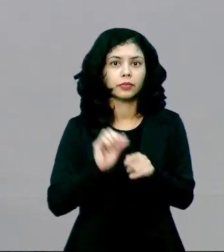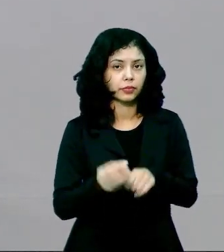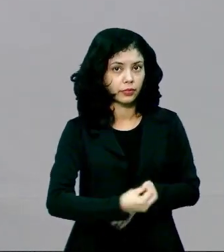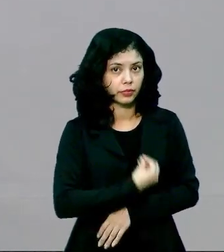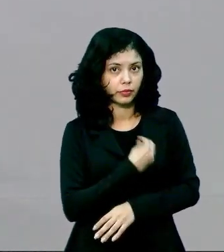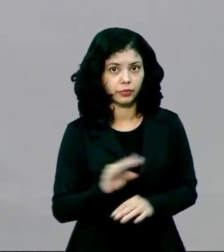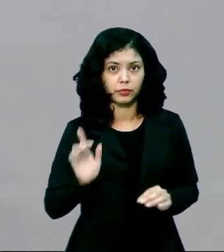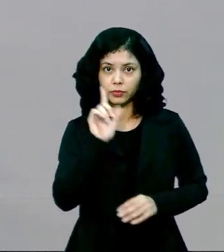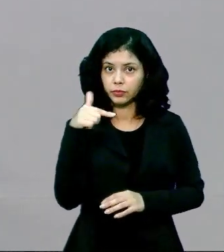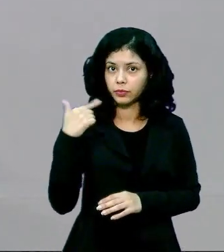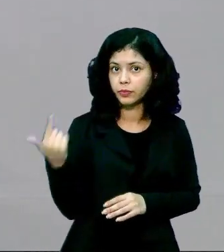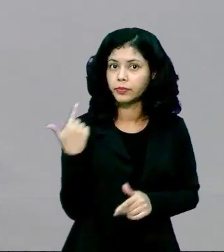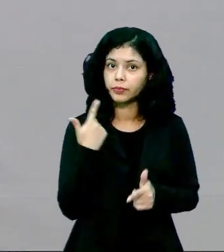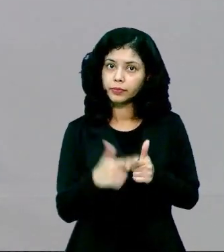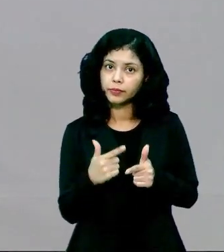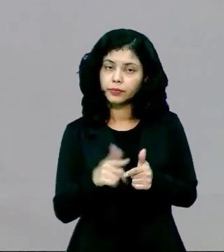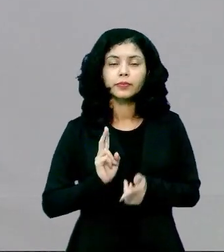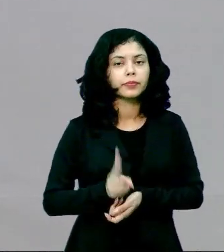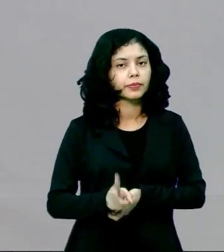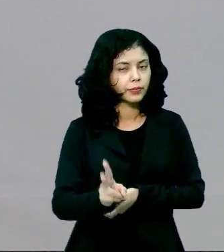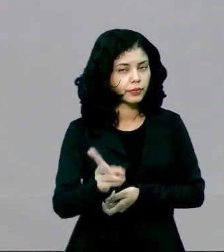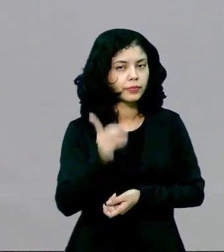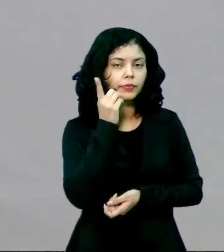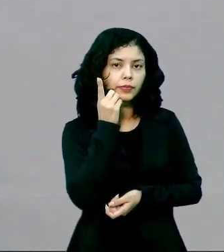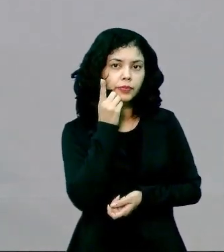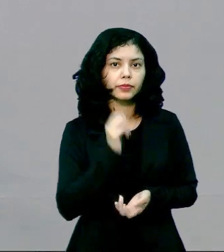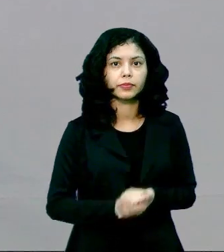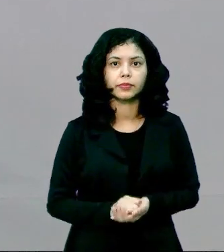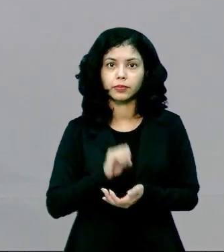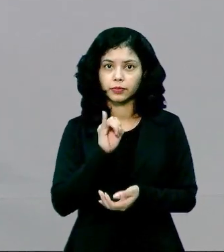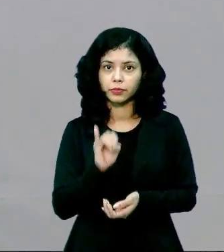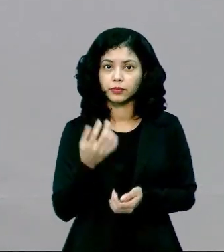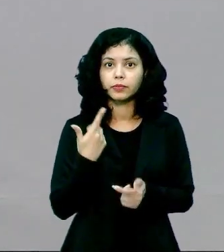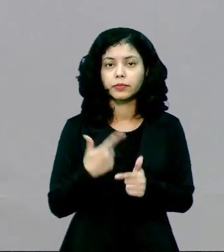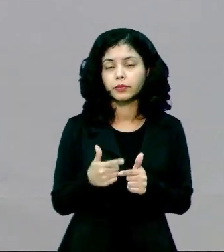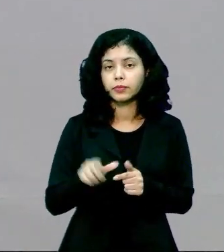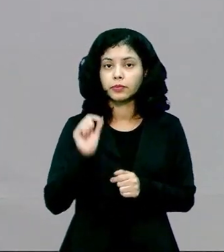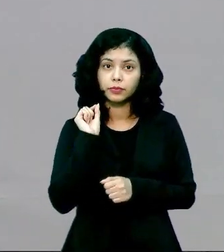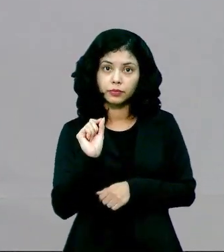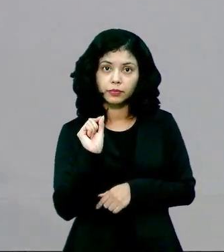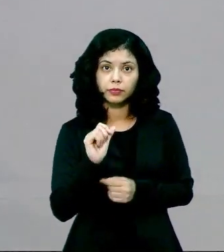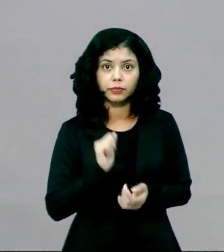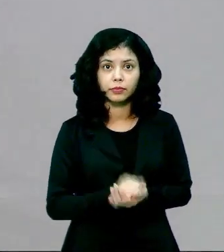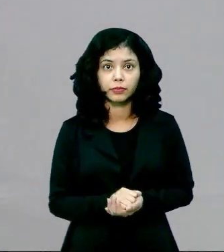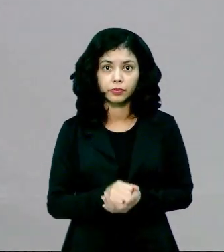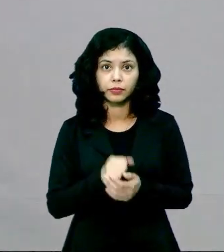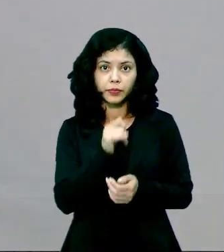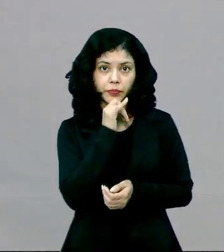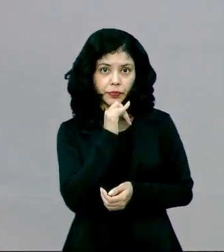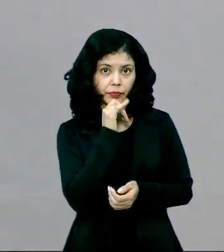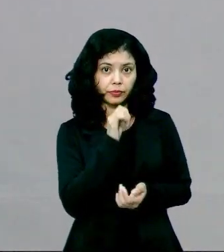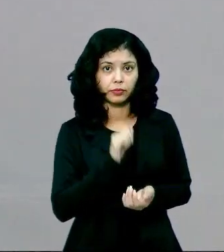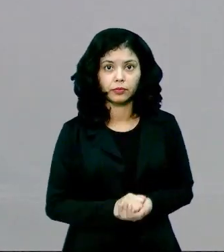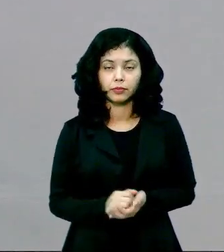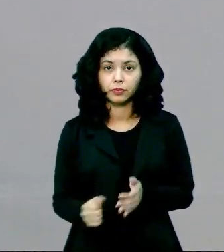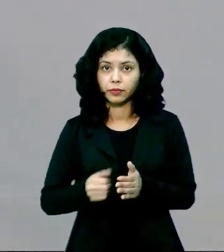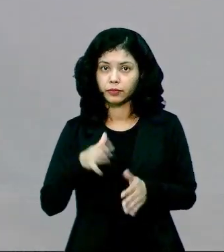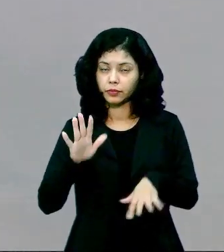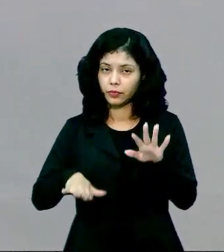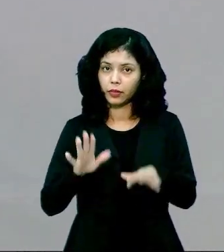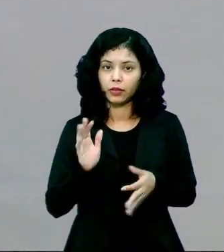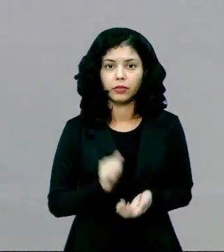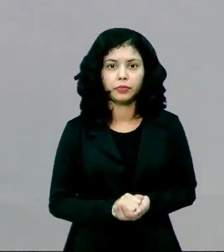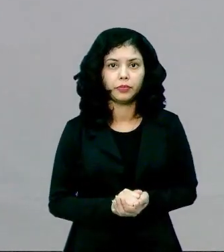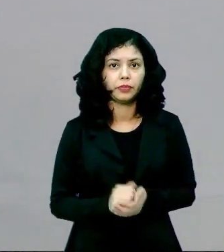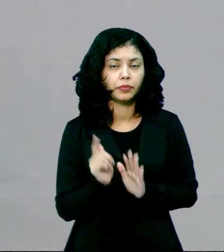faz presente em outras situações cotidianas. Situações cotidianas, essa que, por exemplo, muitas das